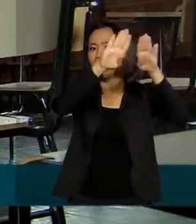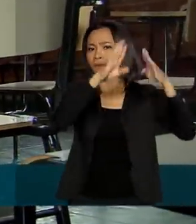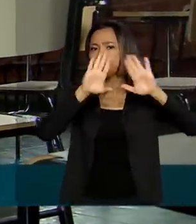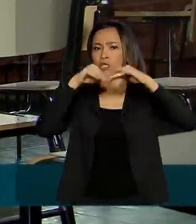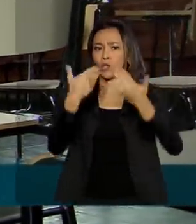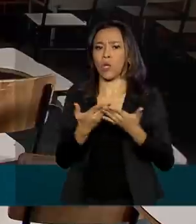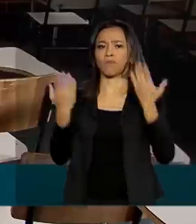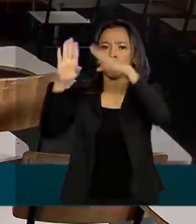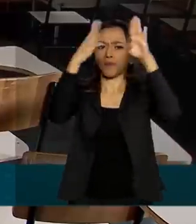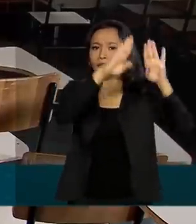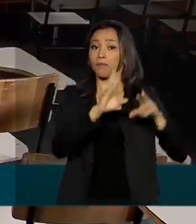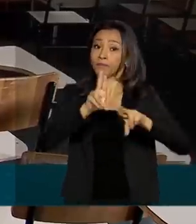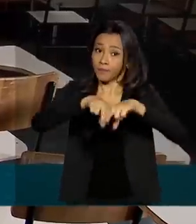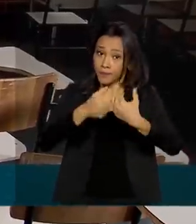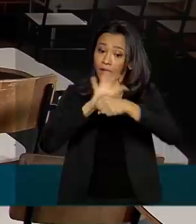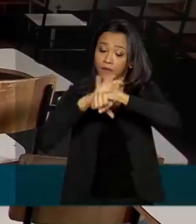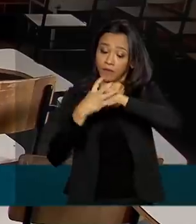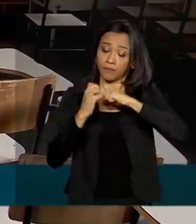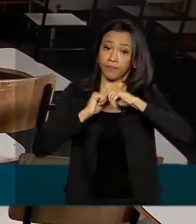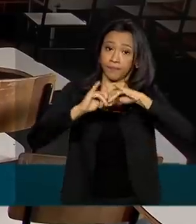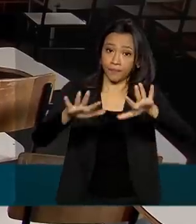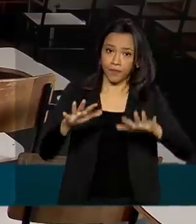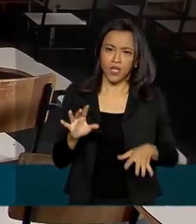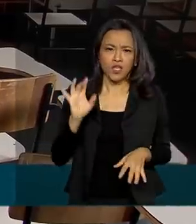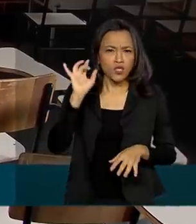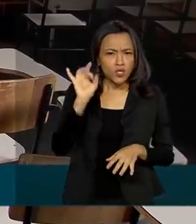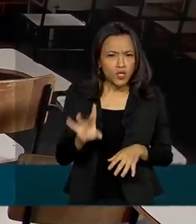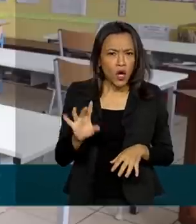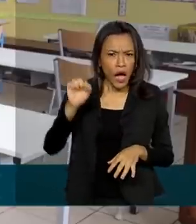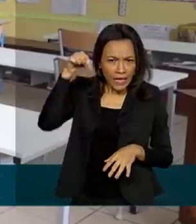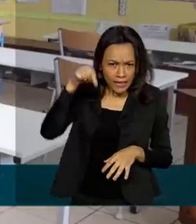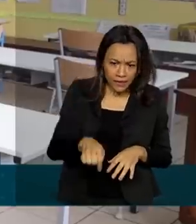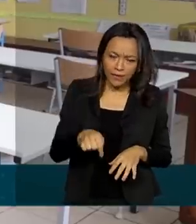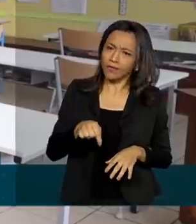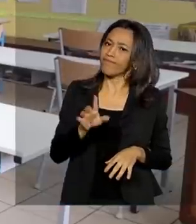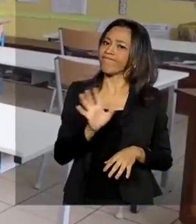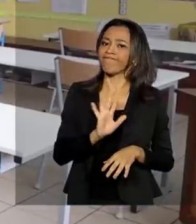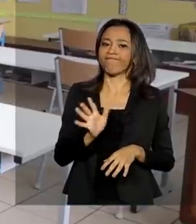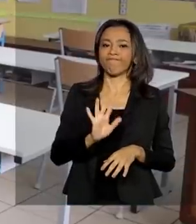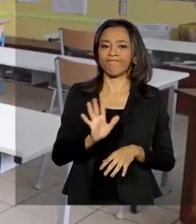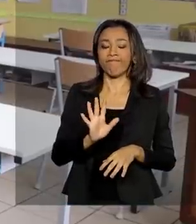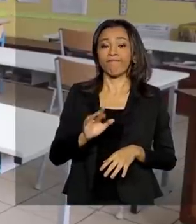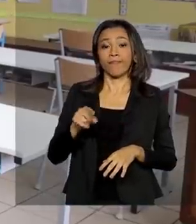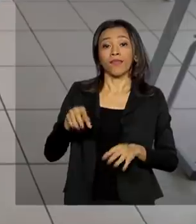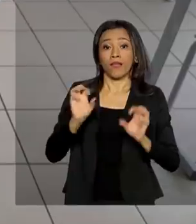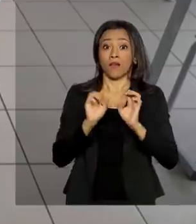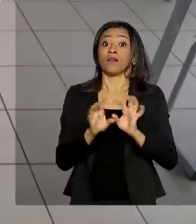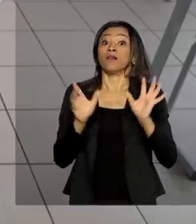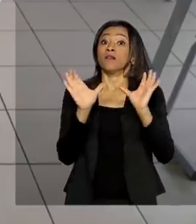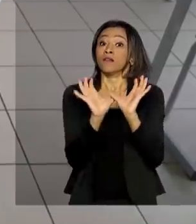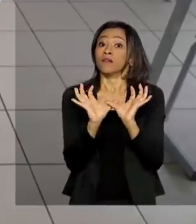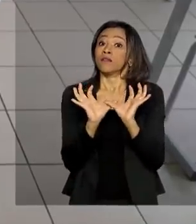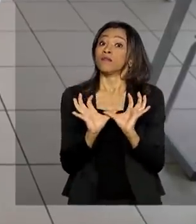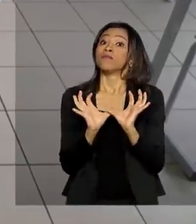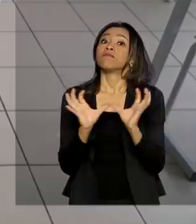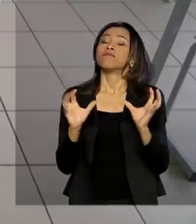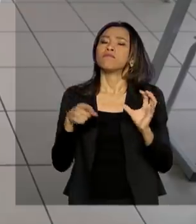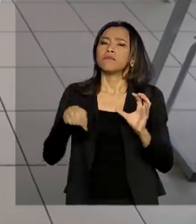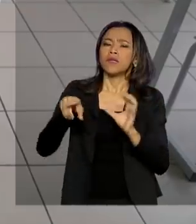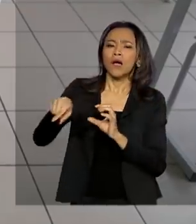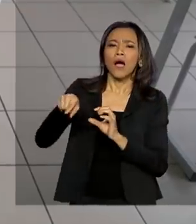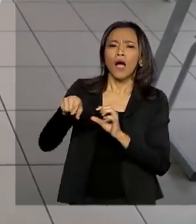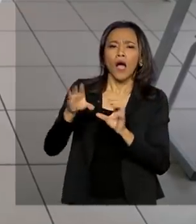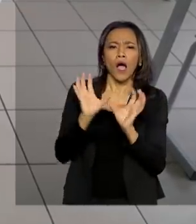novo coronavírus. A medida não foi adotada somente por aqui. De acordo com a Organização das Nações Unidas para a Educação,